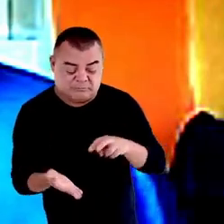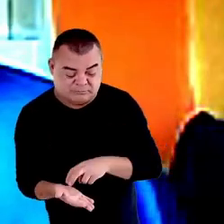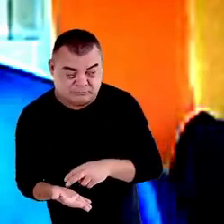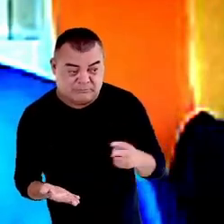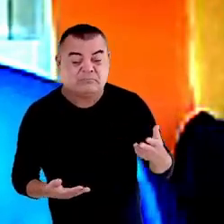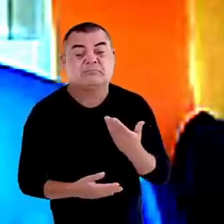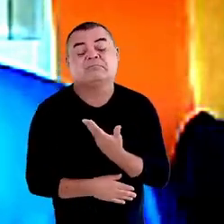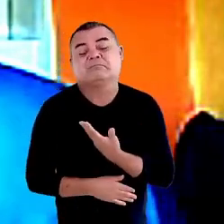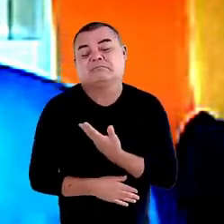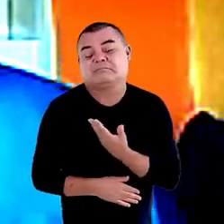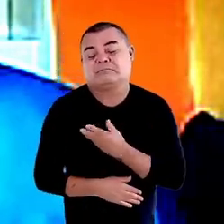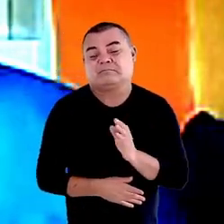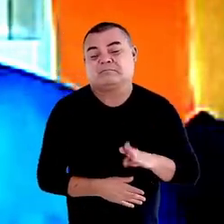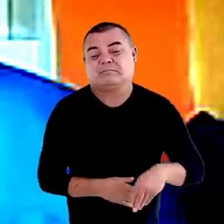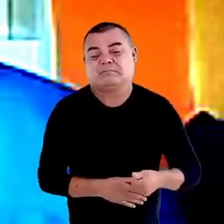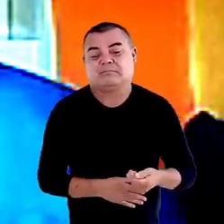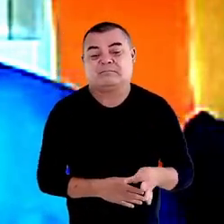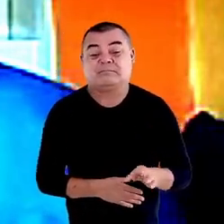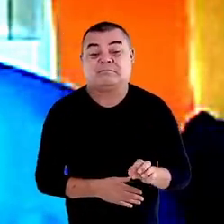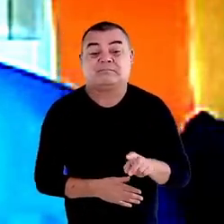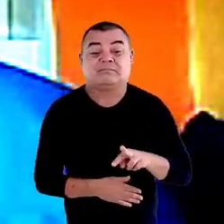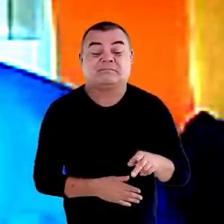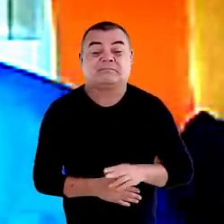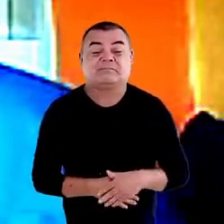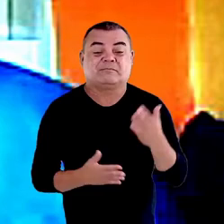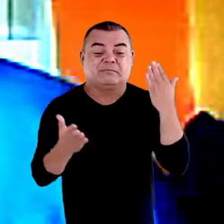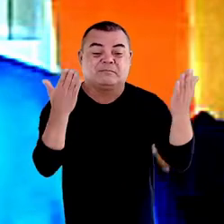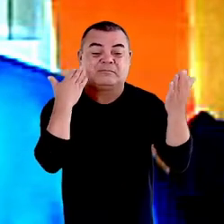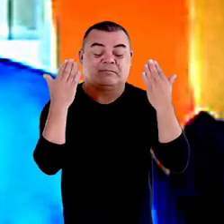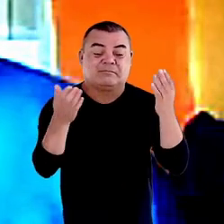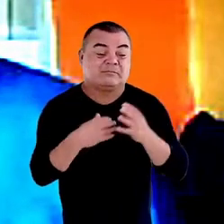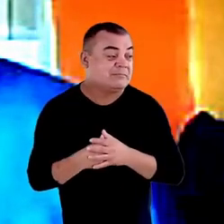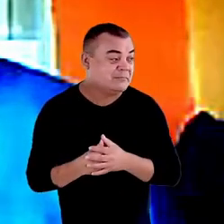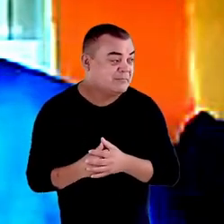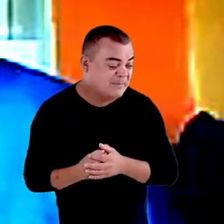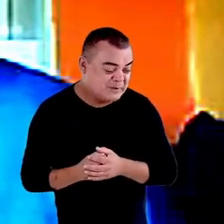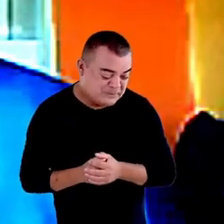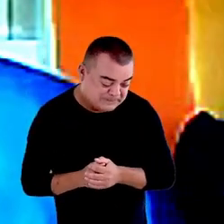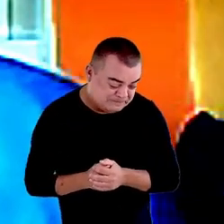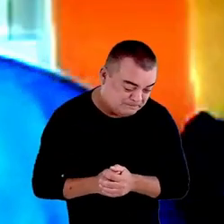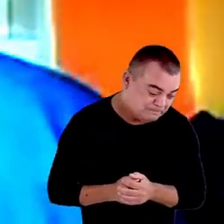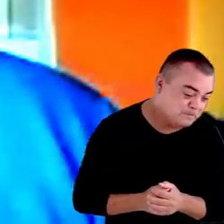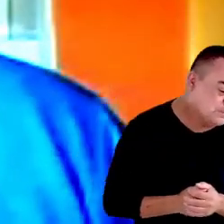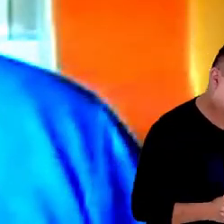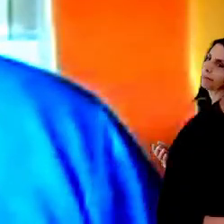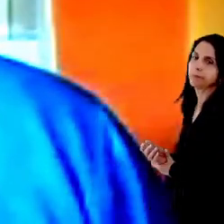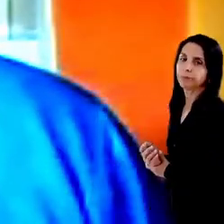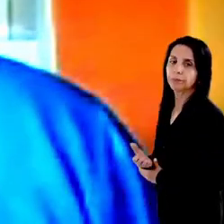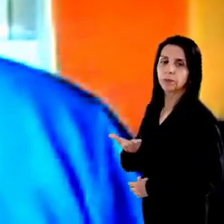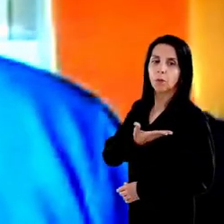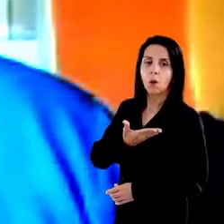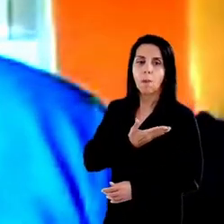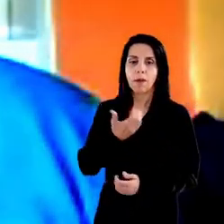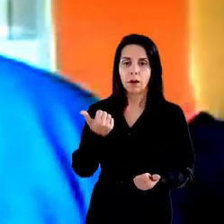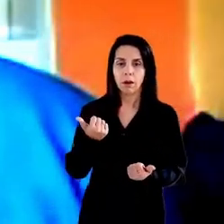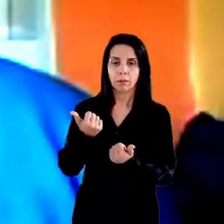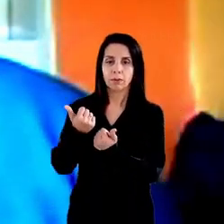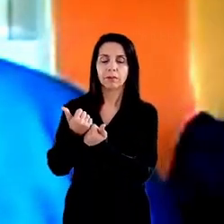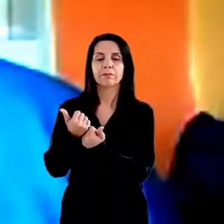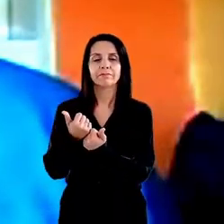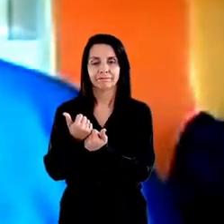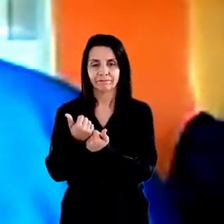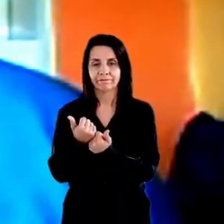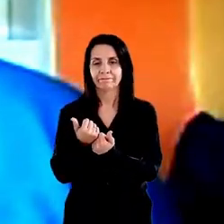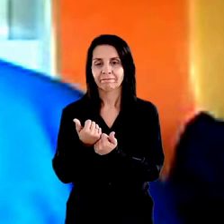Matheus Rios, psicólogo da Universidade Federal do Rio Grande do Norte, apoiador do movimento, e ele disse Samuel, isso é um lema,